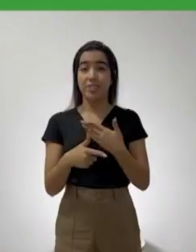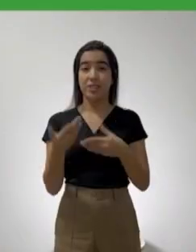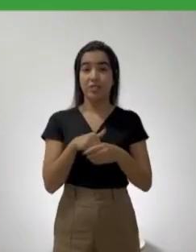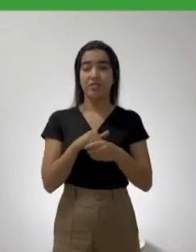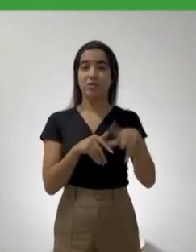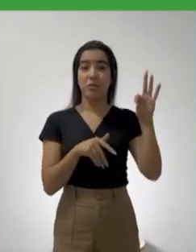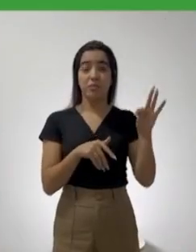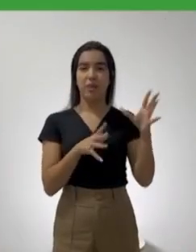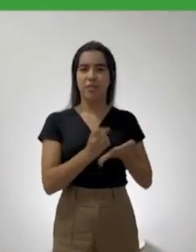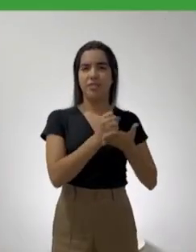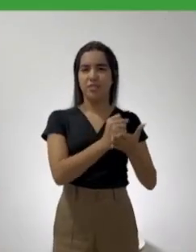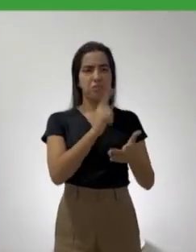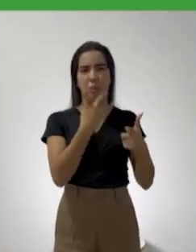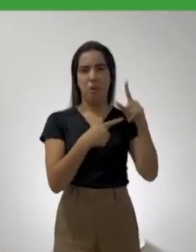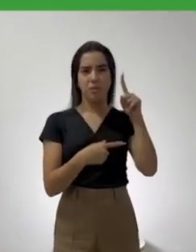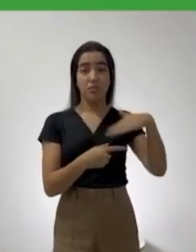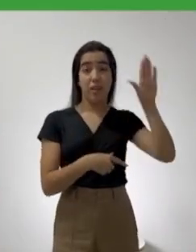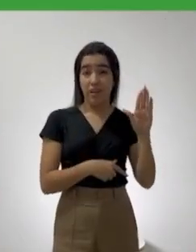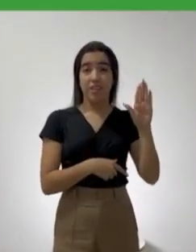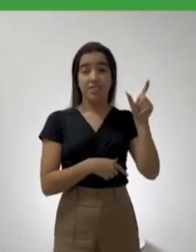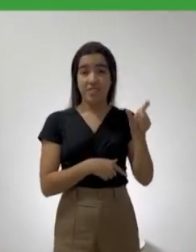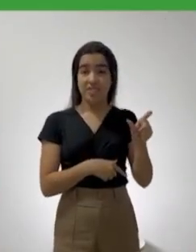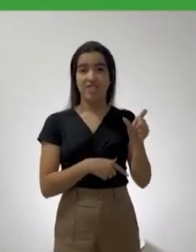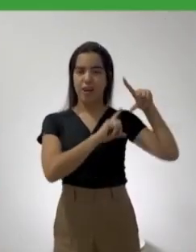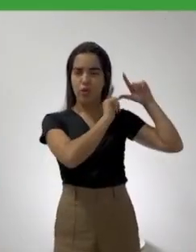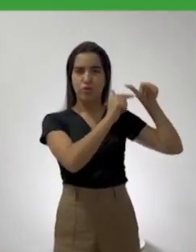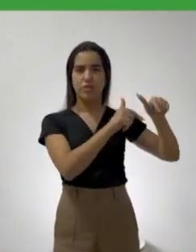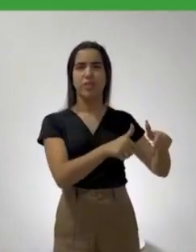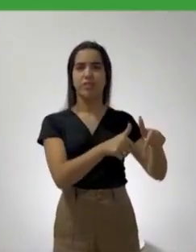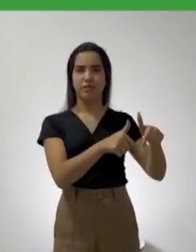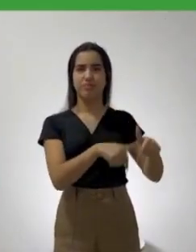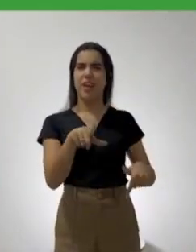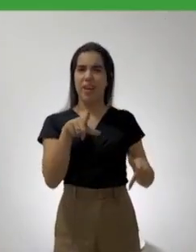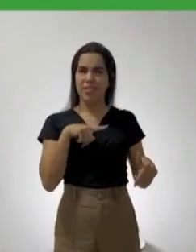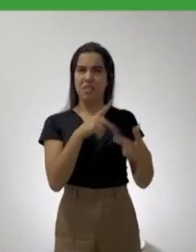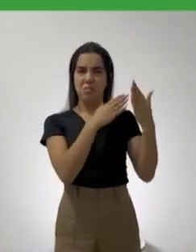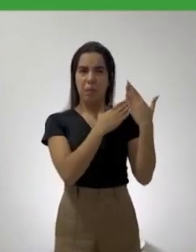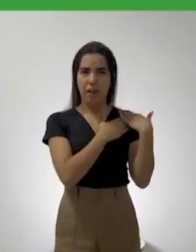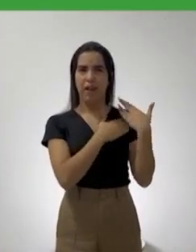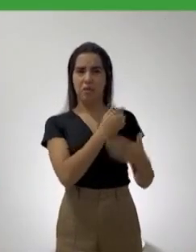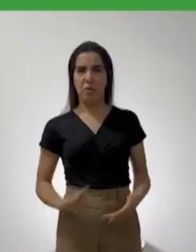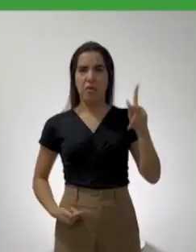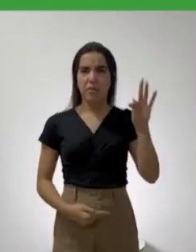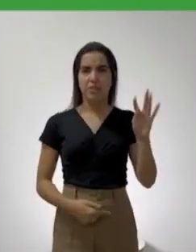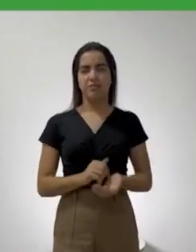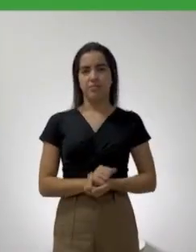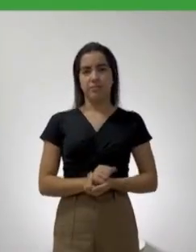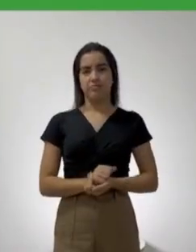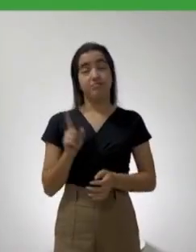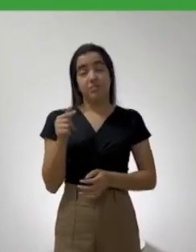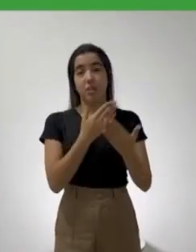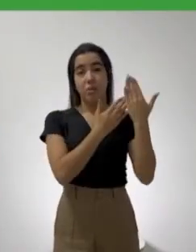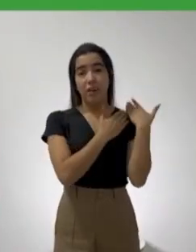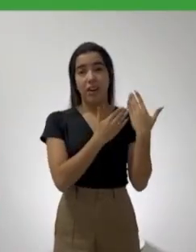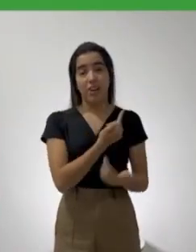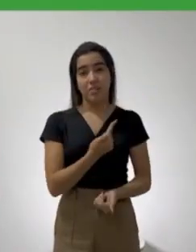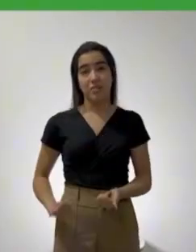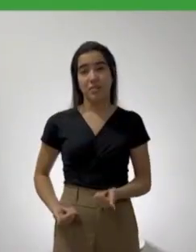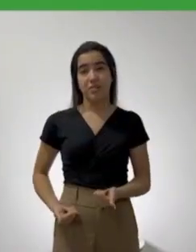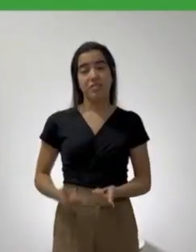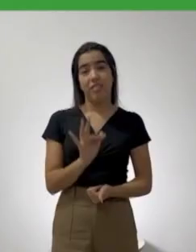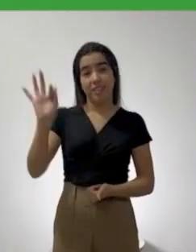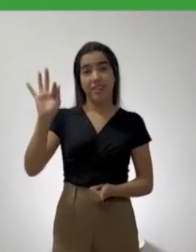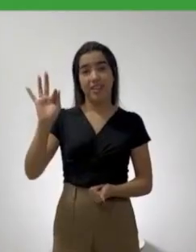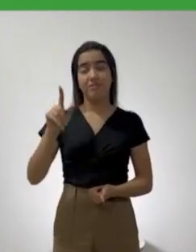PT declara apoio para o senhor no outro dia. Candidato conservador, tem cargos no governo petista? É um cargo do governo